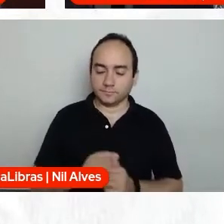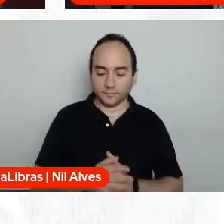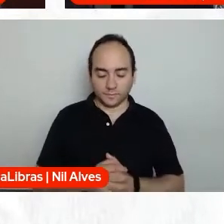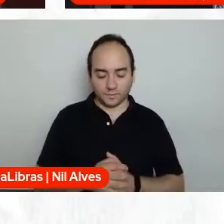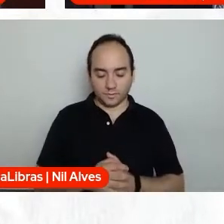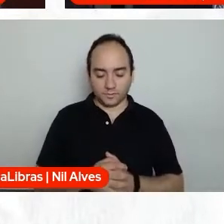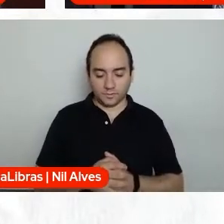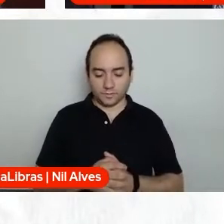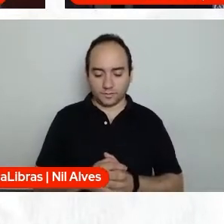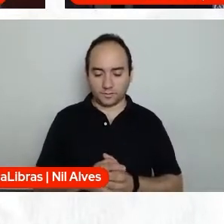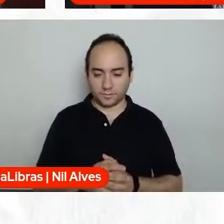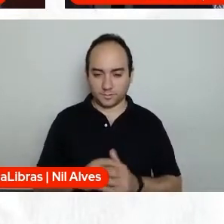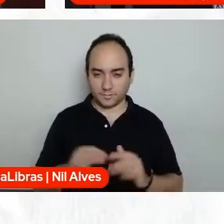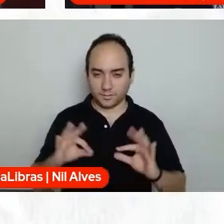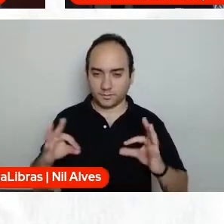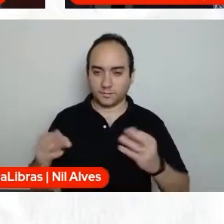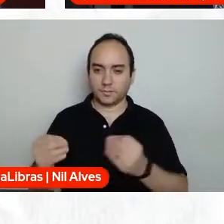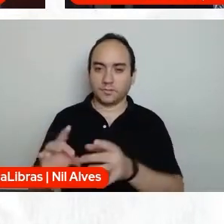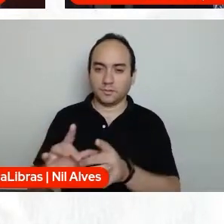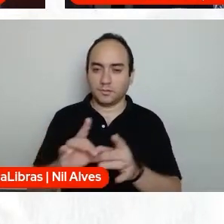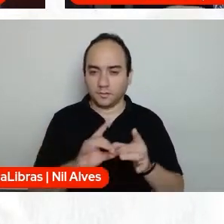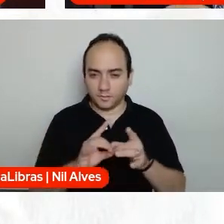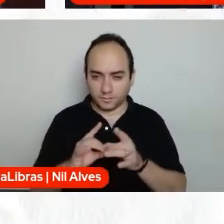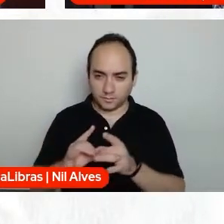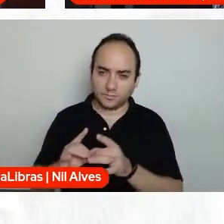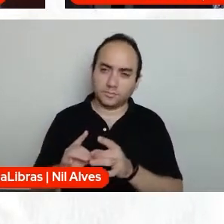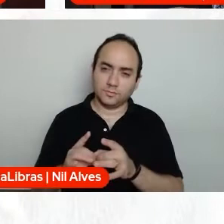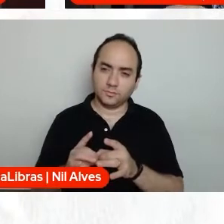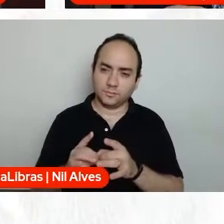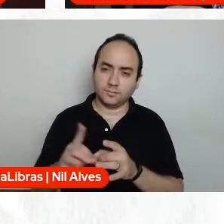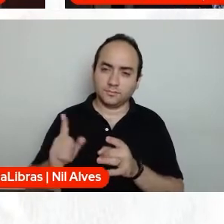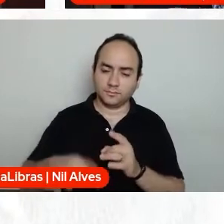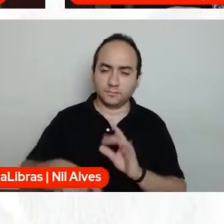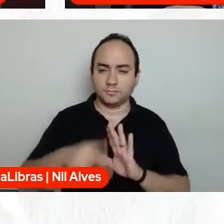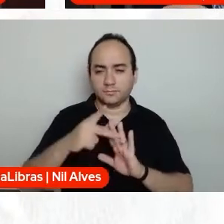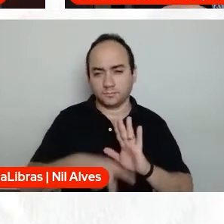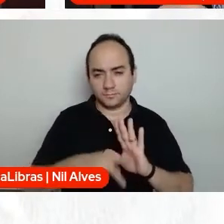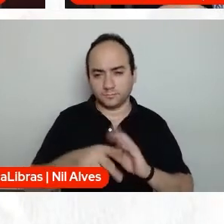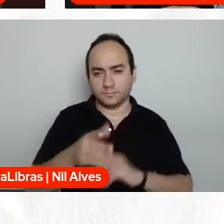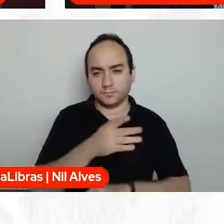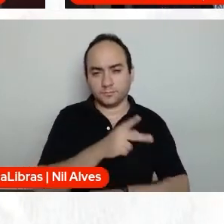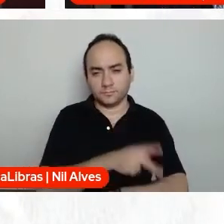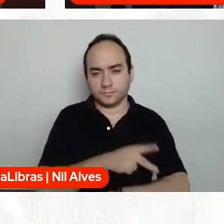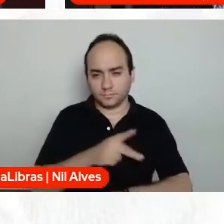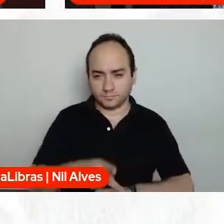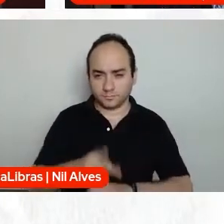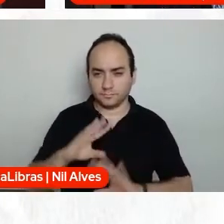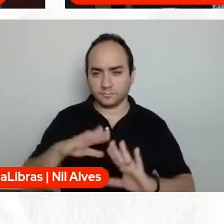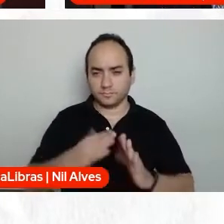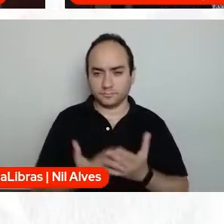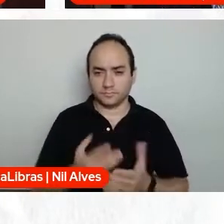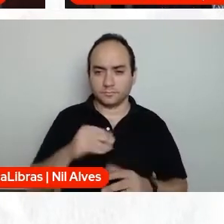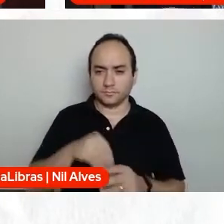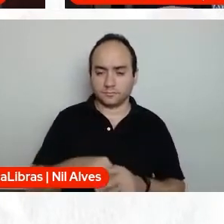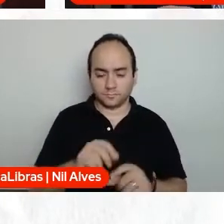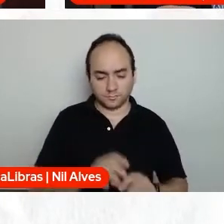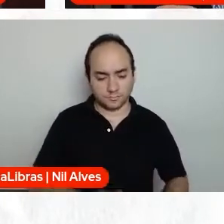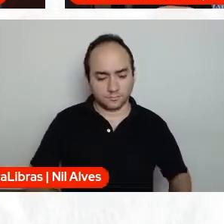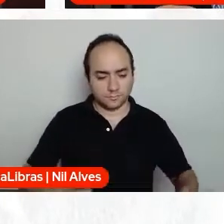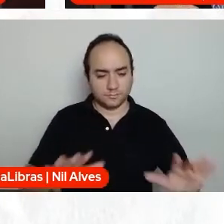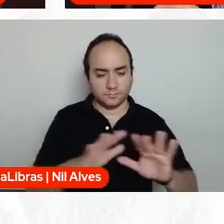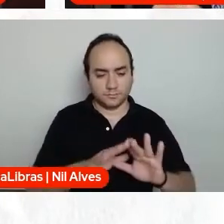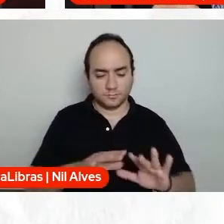Envolver o diretor, envolver o plano, o projeto pedagógico da escola, né? Envolver aí a comunidade,